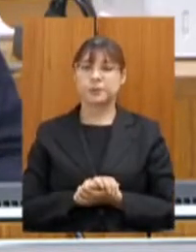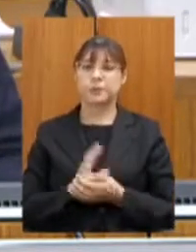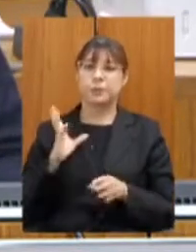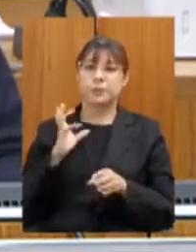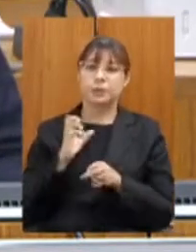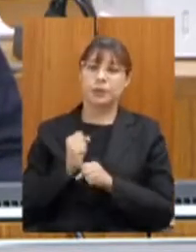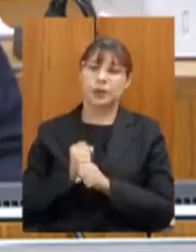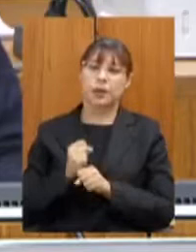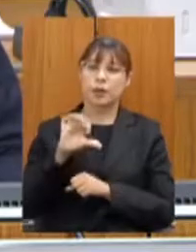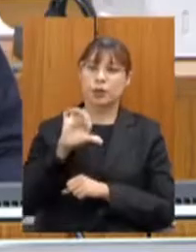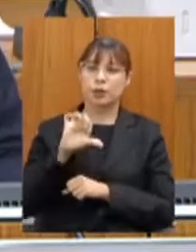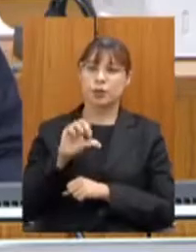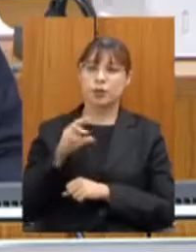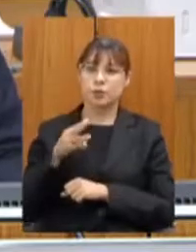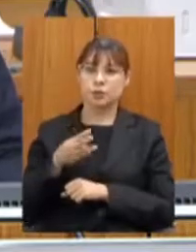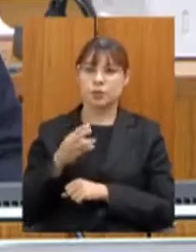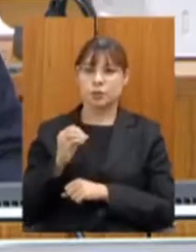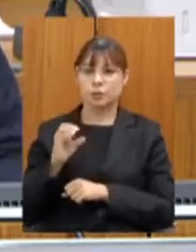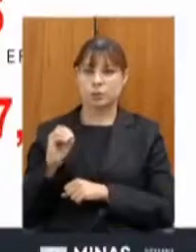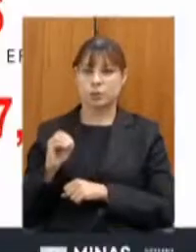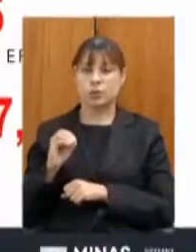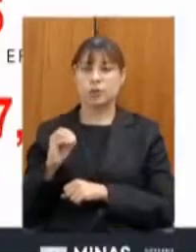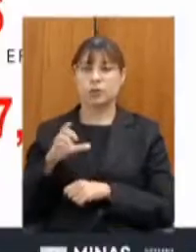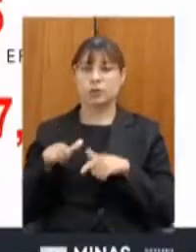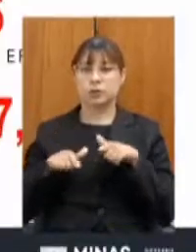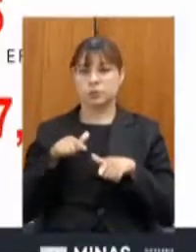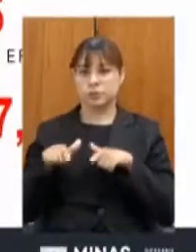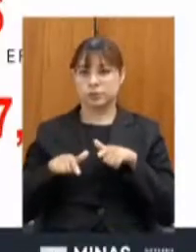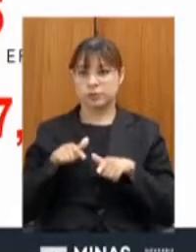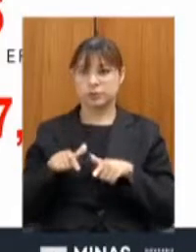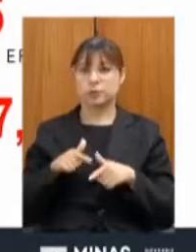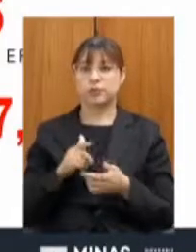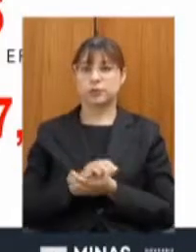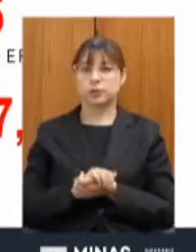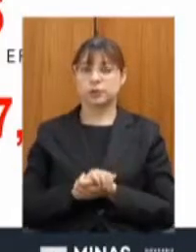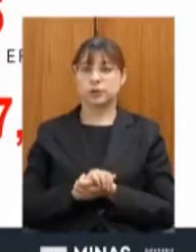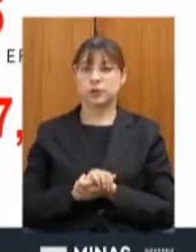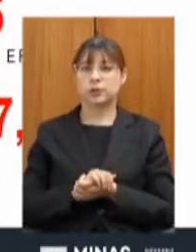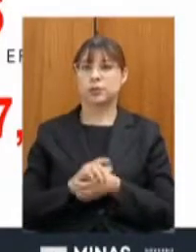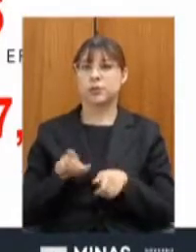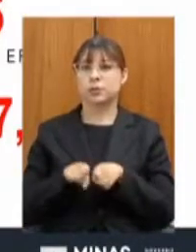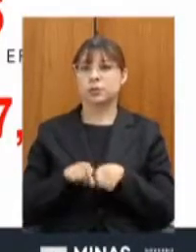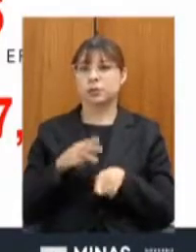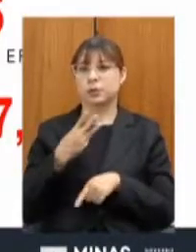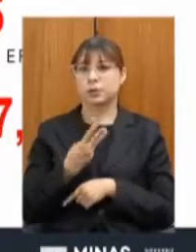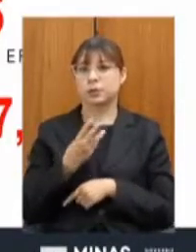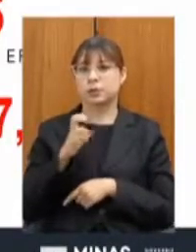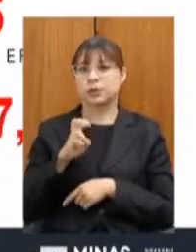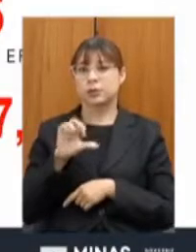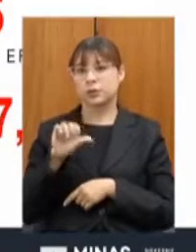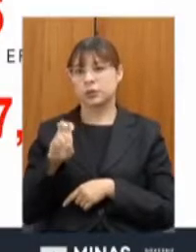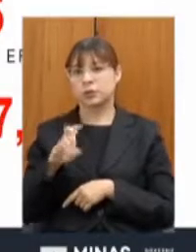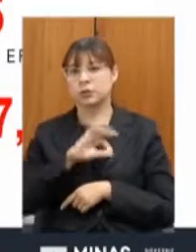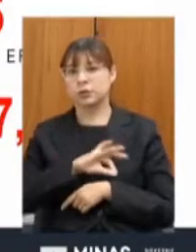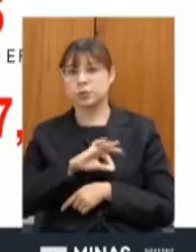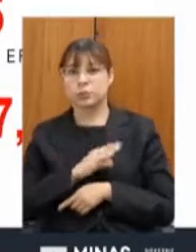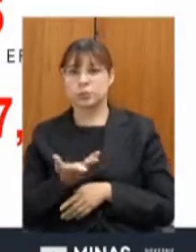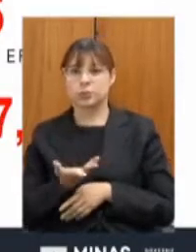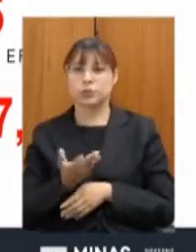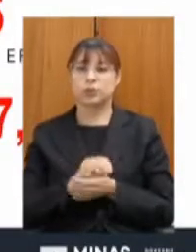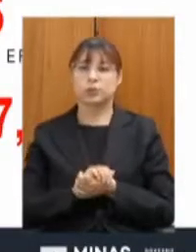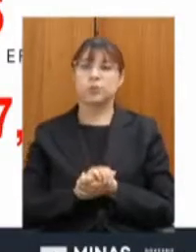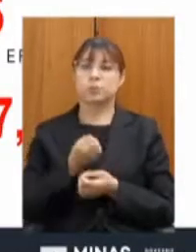empregos diretos e indiretos, efeito renda 3.595, enfim, um benefício